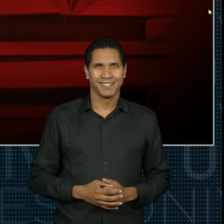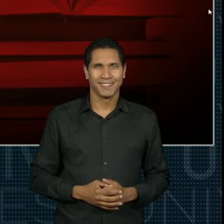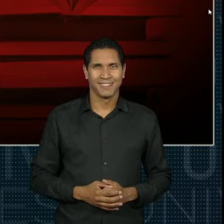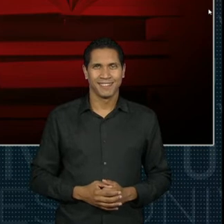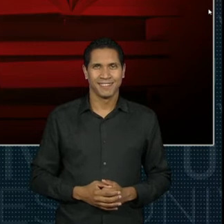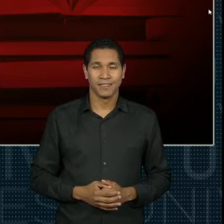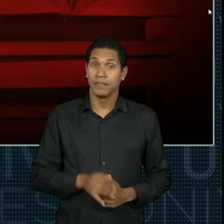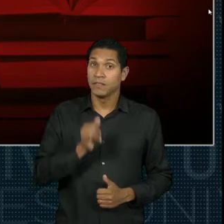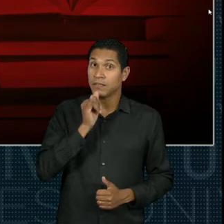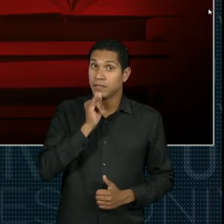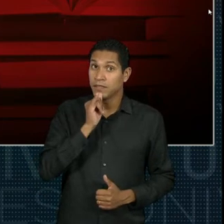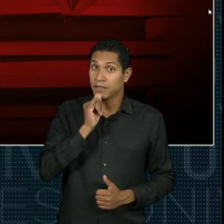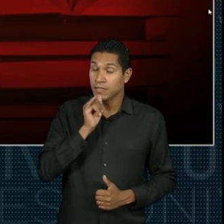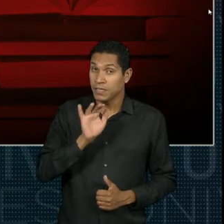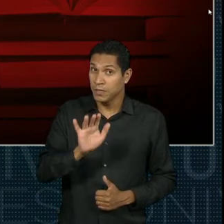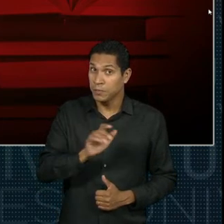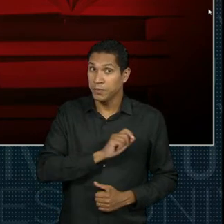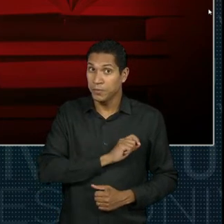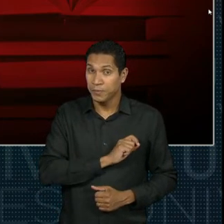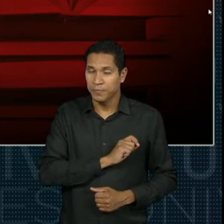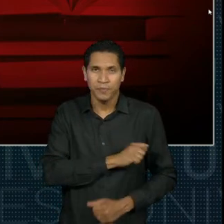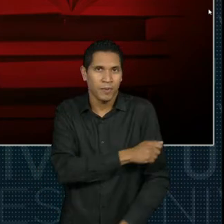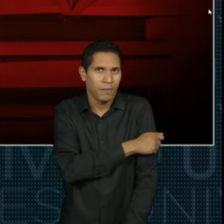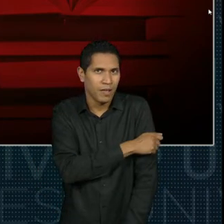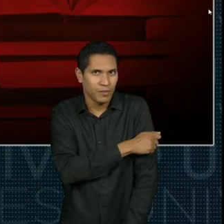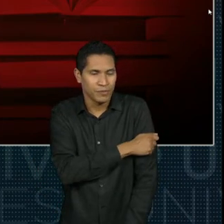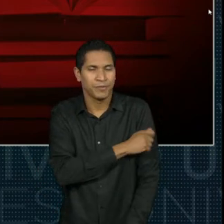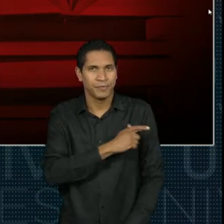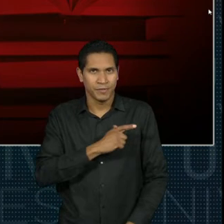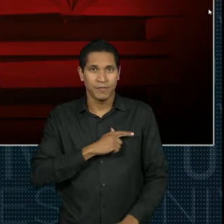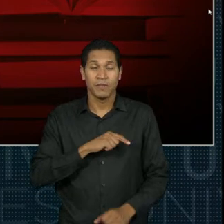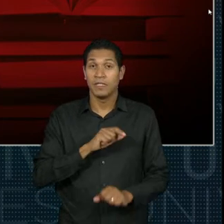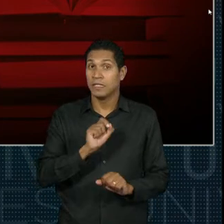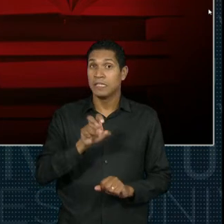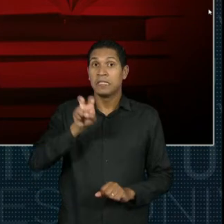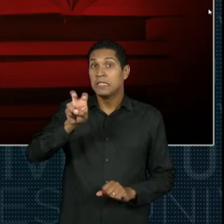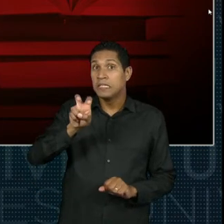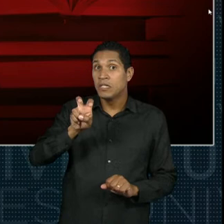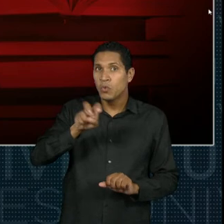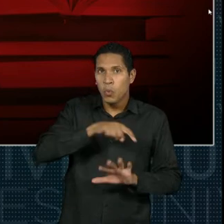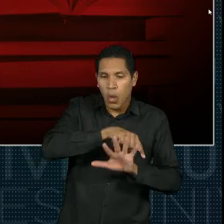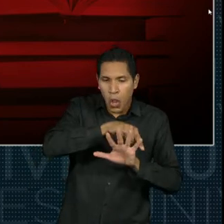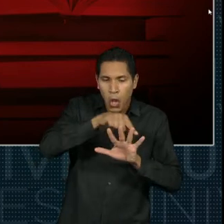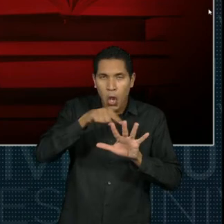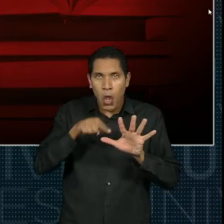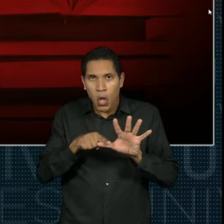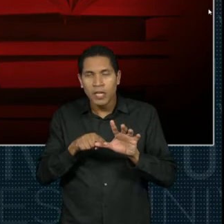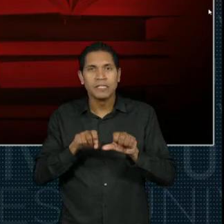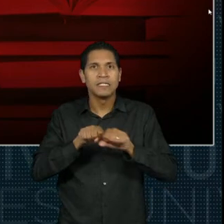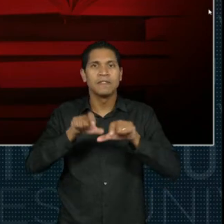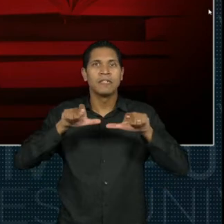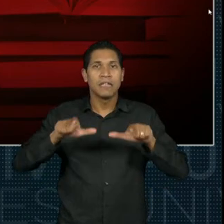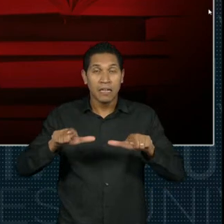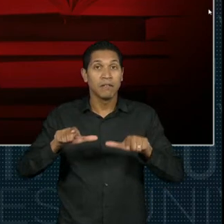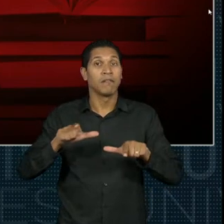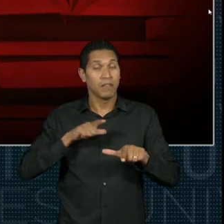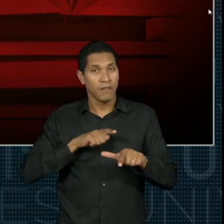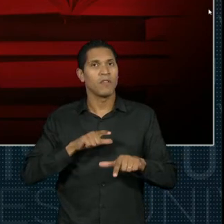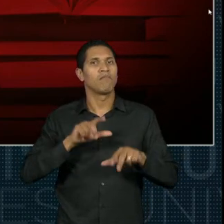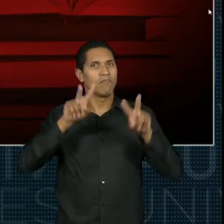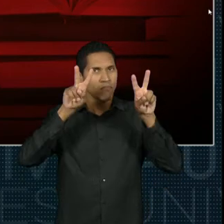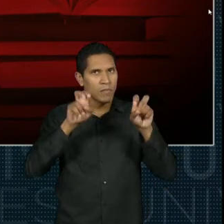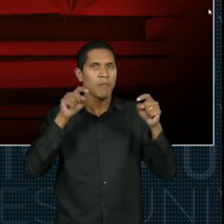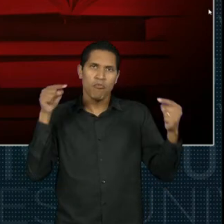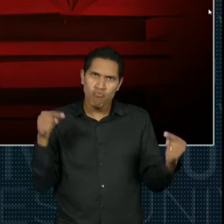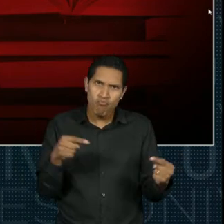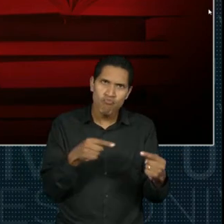eu vou dar um exemplo de um aluno que postou cinco certificados com uma temática relacionada com